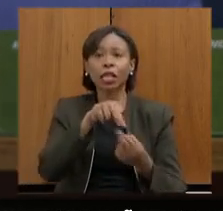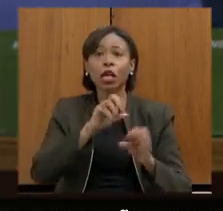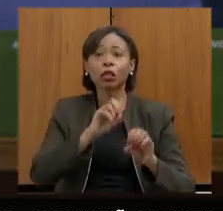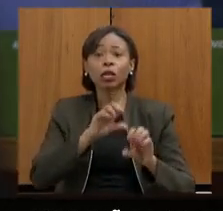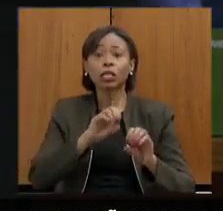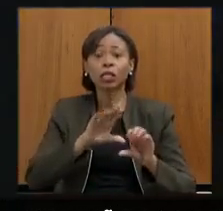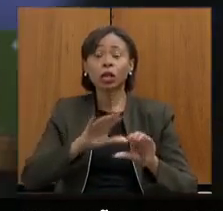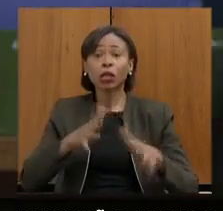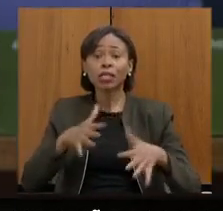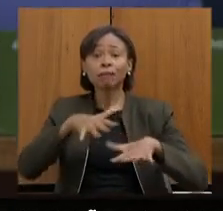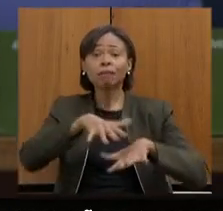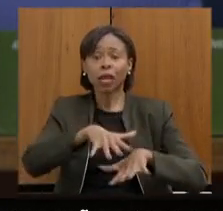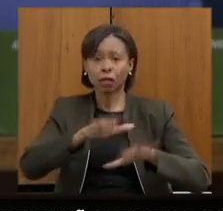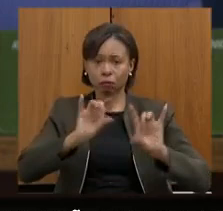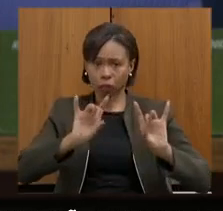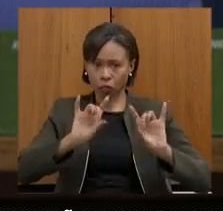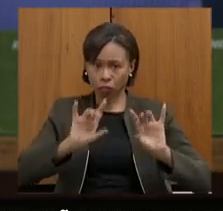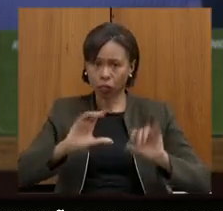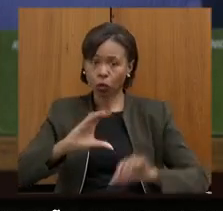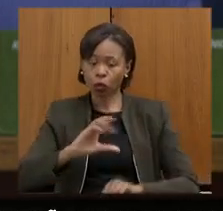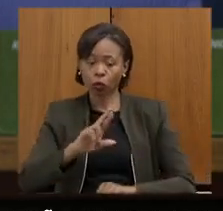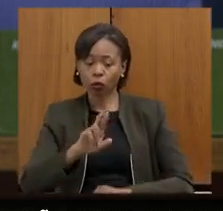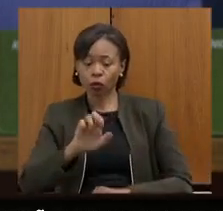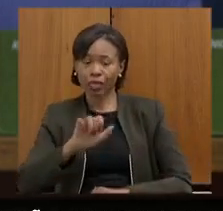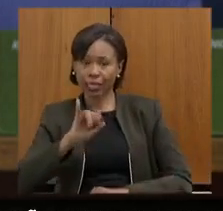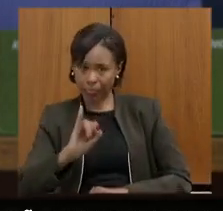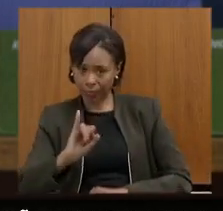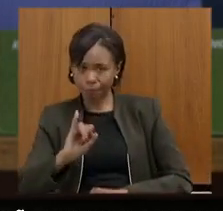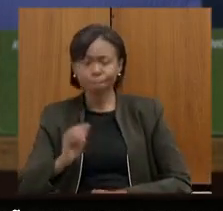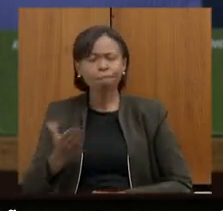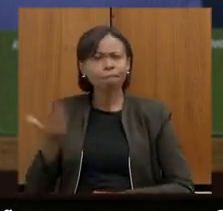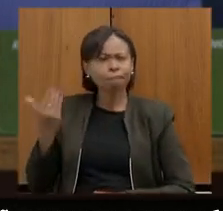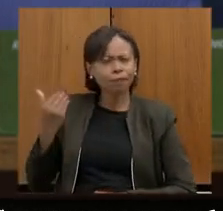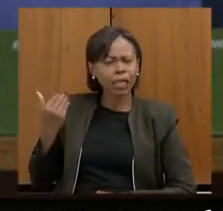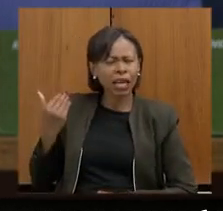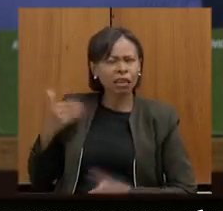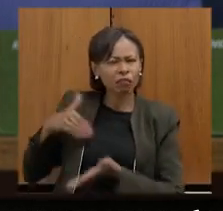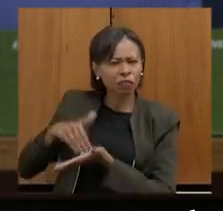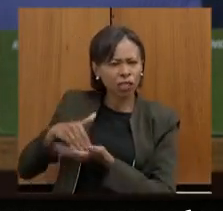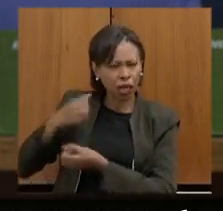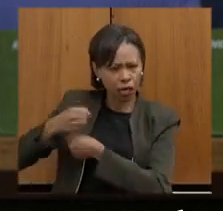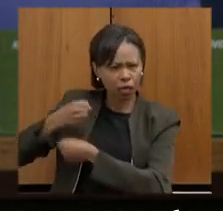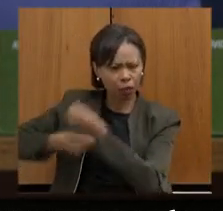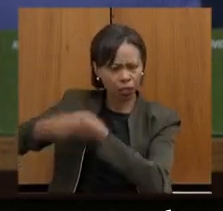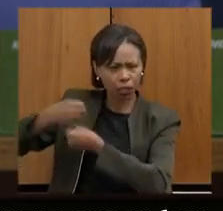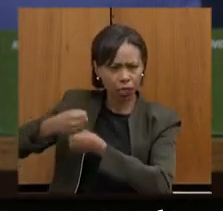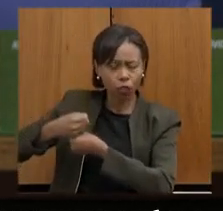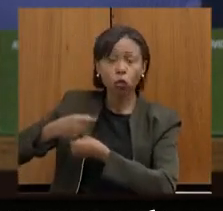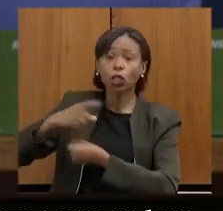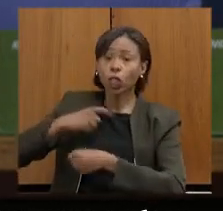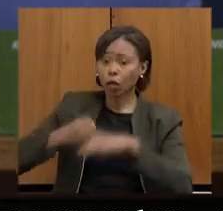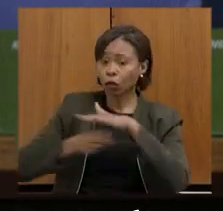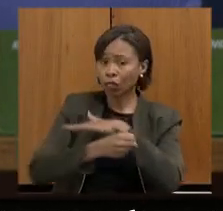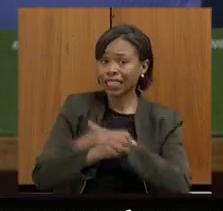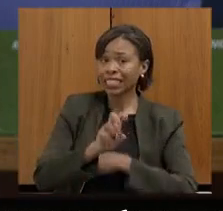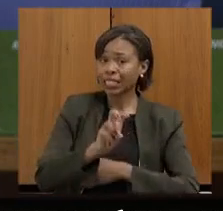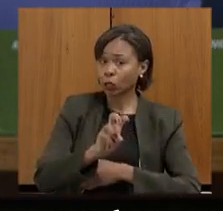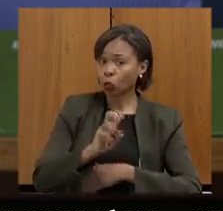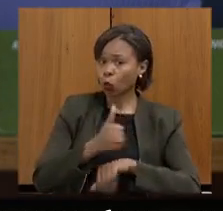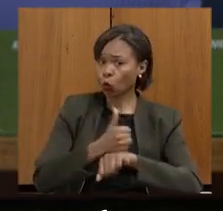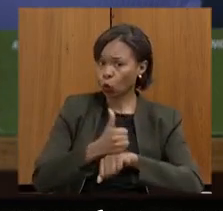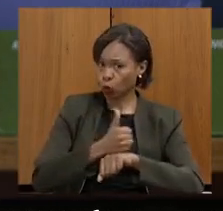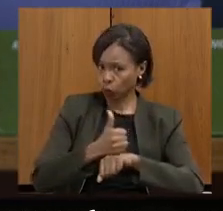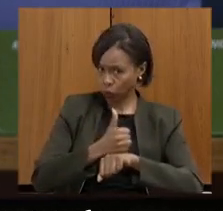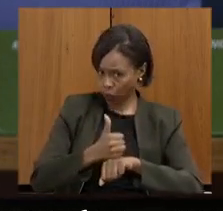nossos CREIs, em que a gente dispôs, a partir do fim do ano passado, início desse ano, de cinco profissionais indicados em cada